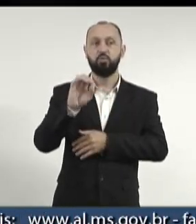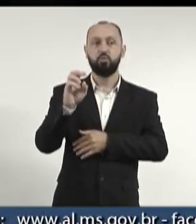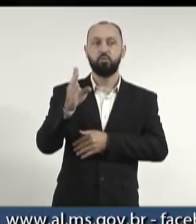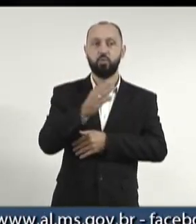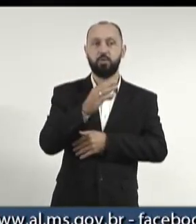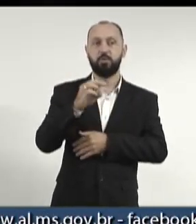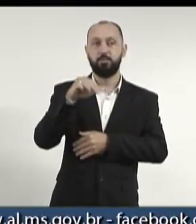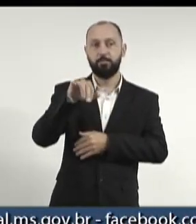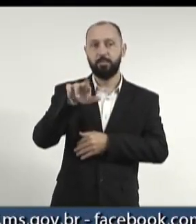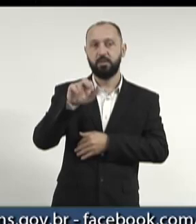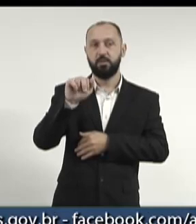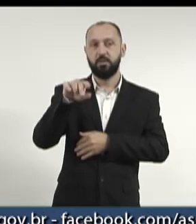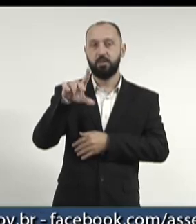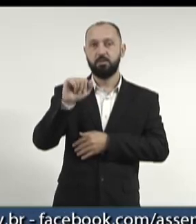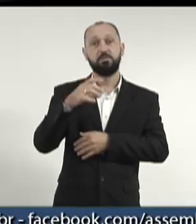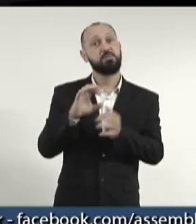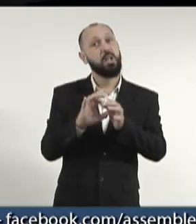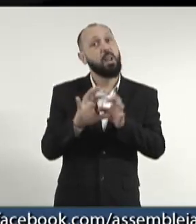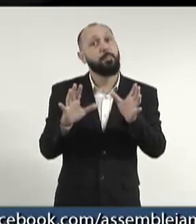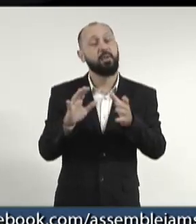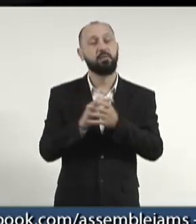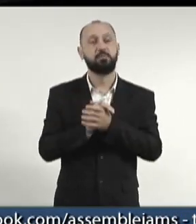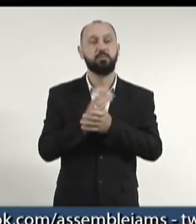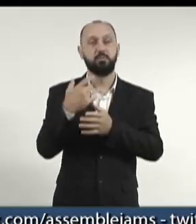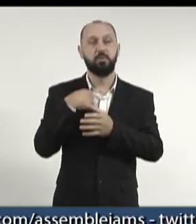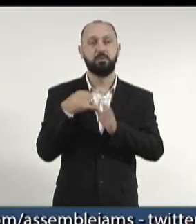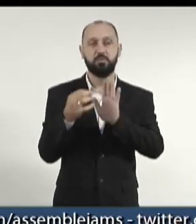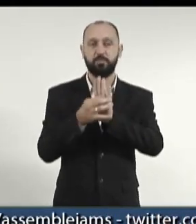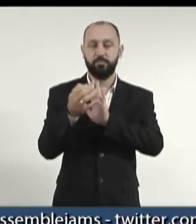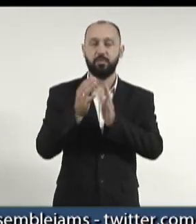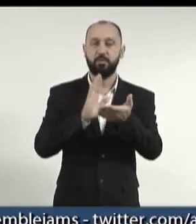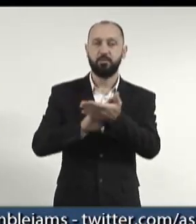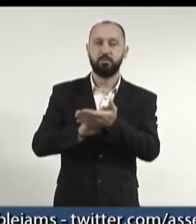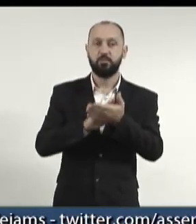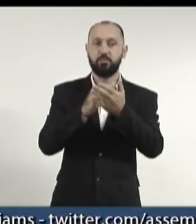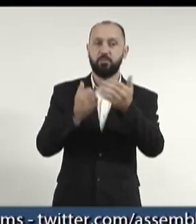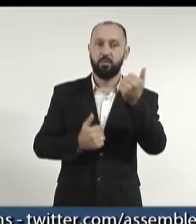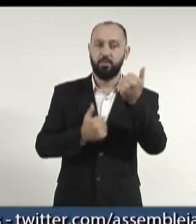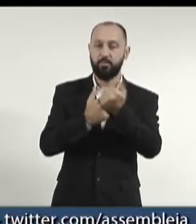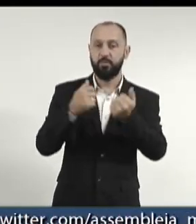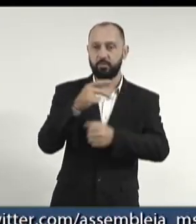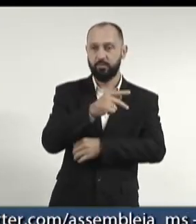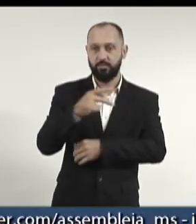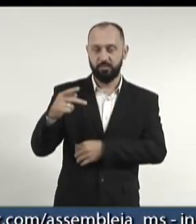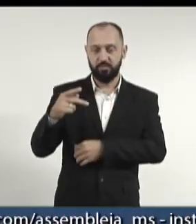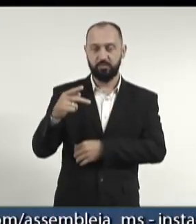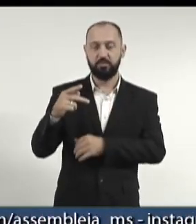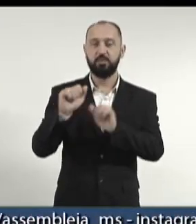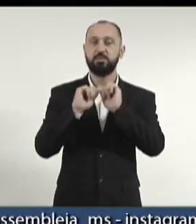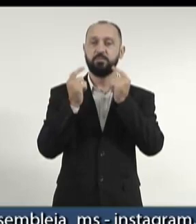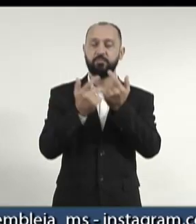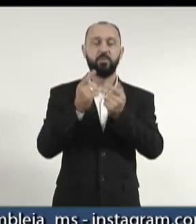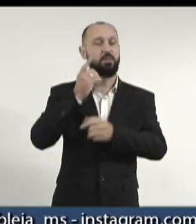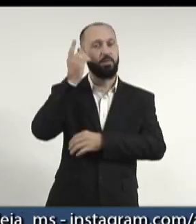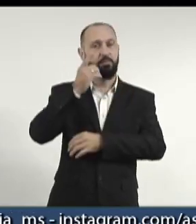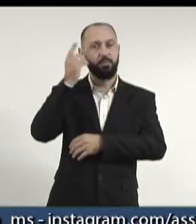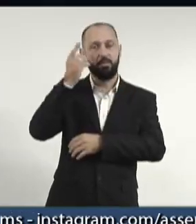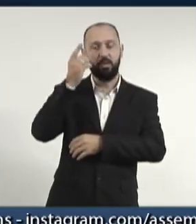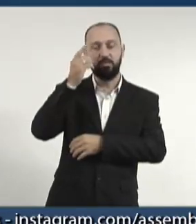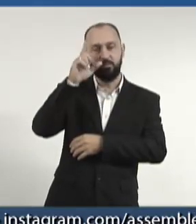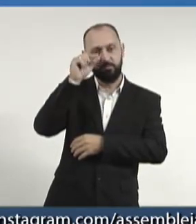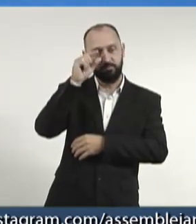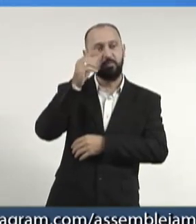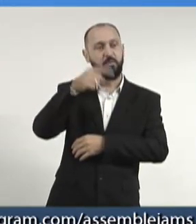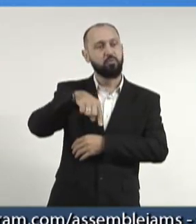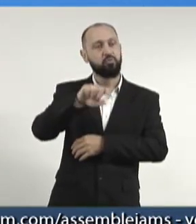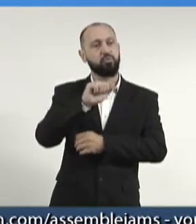Santos. Então, se vossa excelência me permite, eu gostaria de ser autor dessa homenagem, com o apoio do presidente da Assembleia, deputado Gerson Claro, e dos